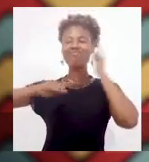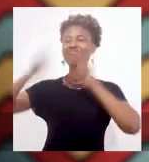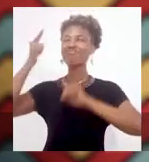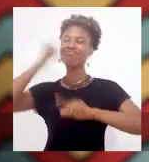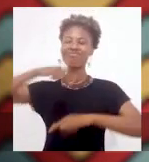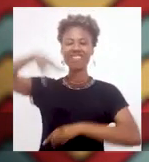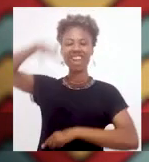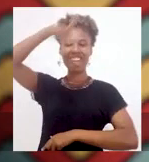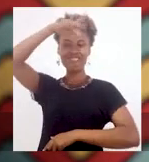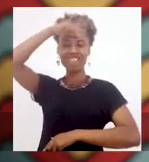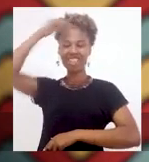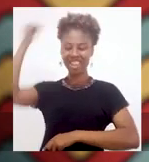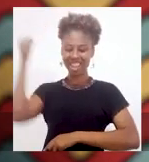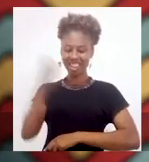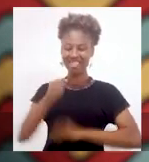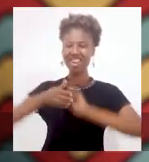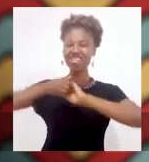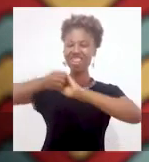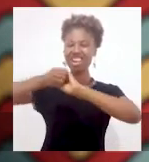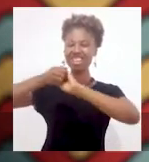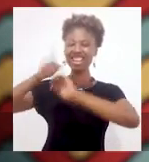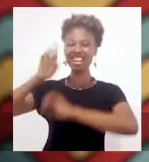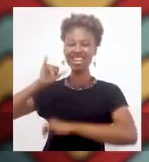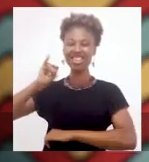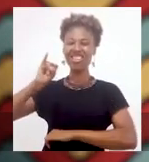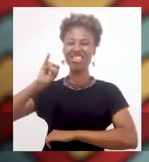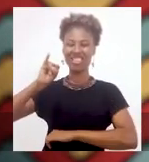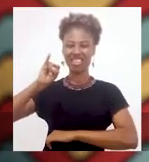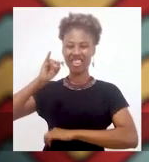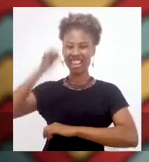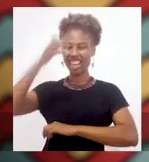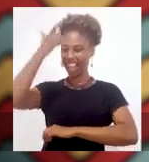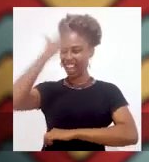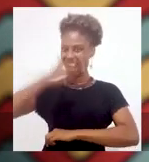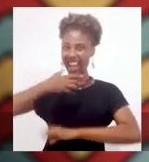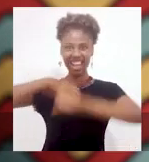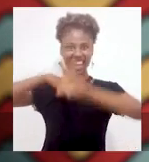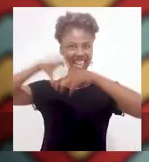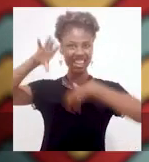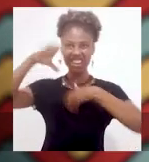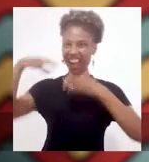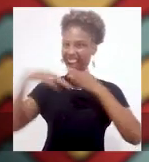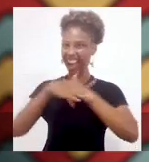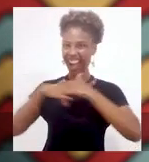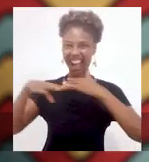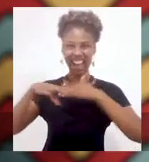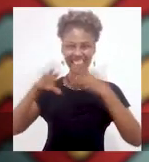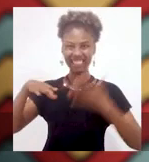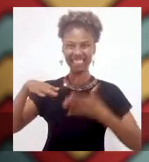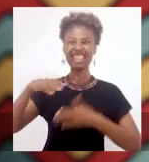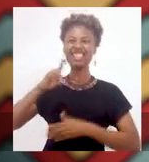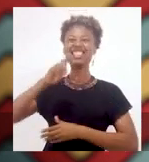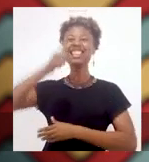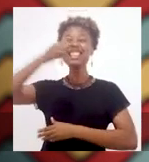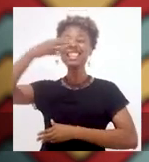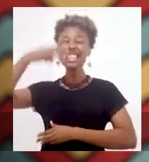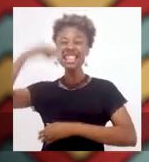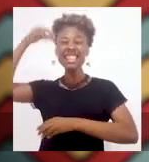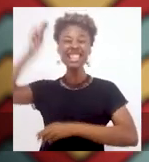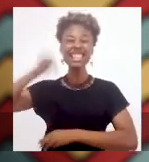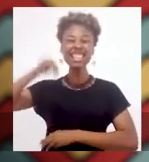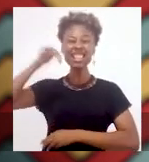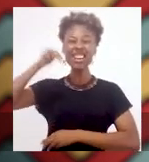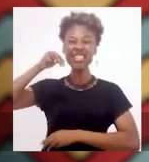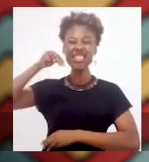pode ganhar quando tiver na Prefeitura alguém parceira de Rui e que ainda tem a cara da cidade. Por isso, no dia 15, todo mundo tem que